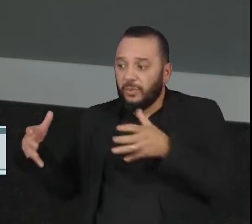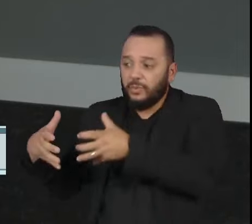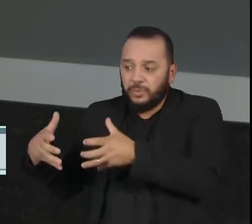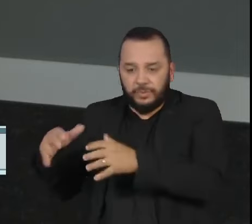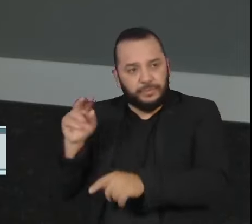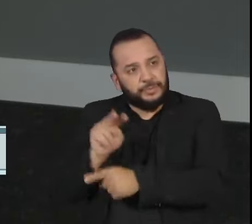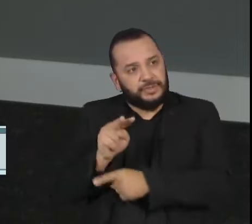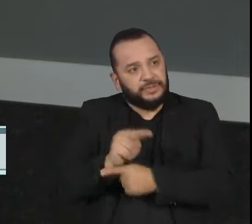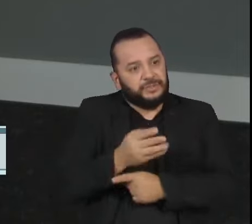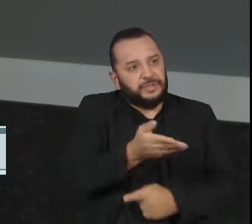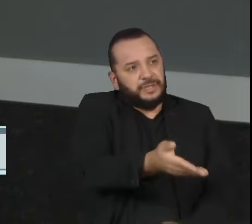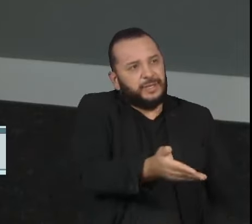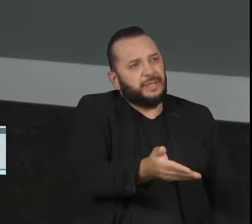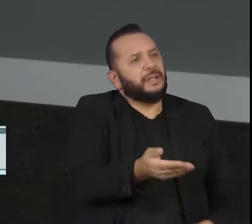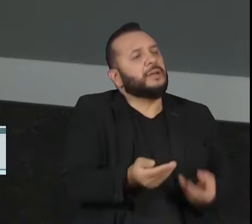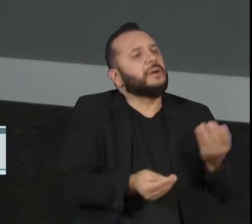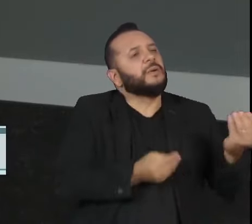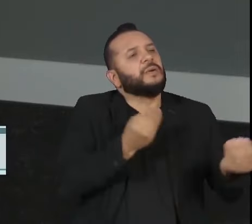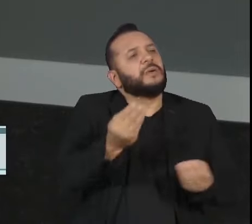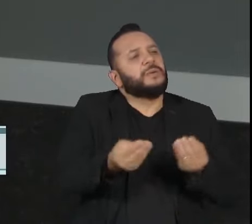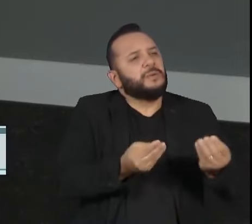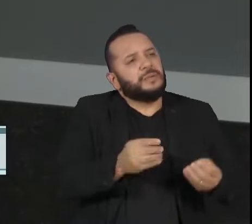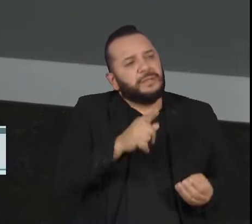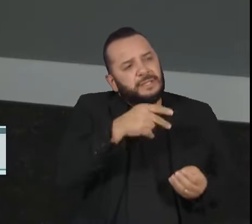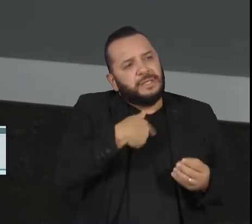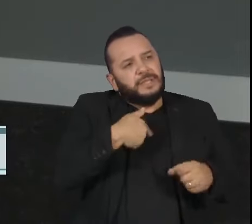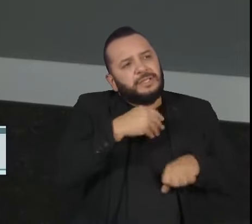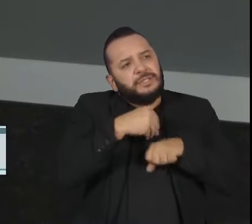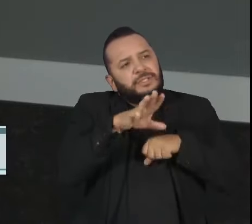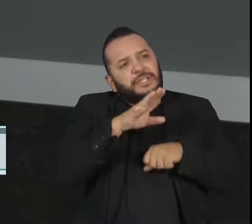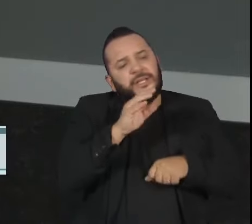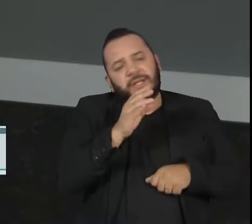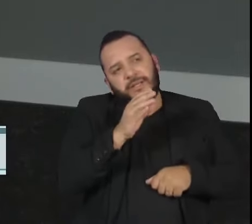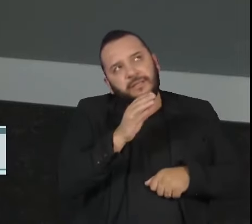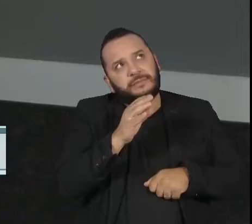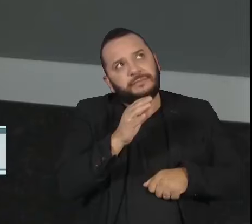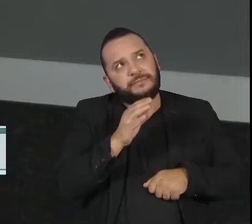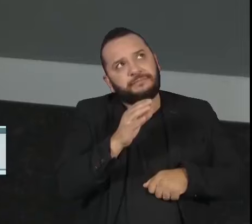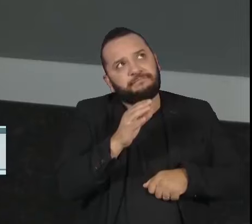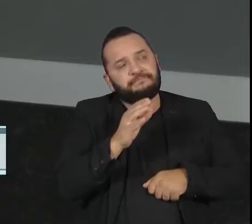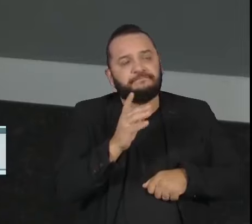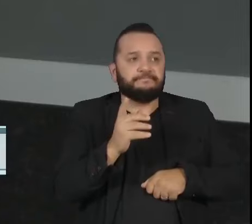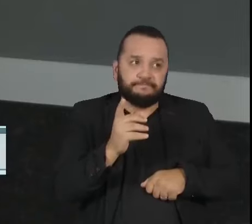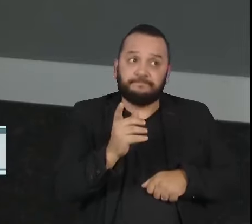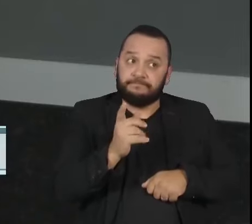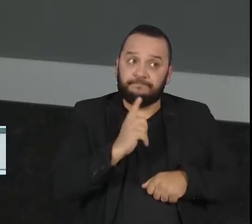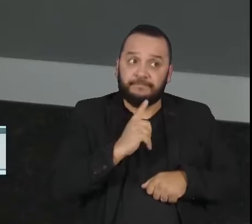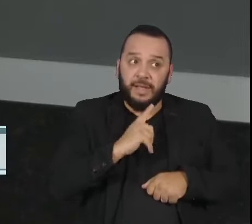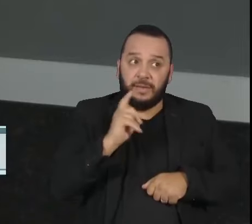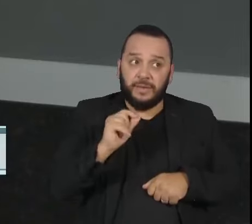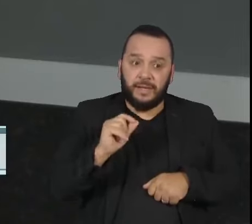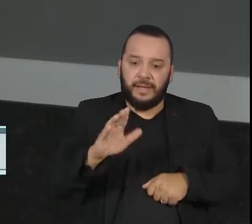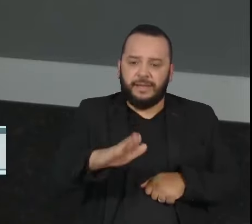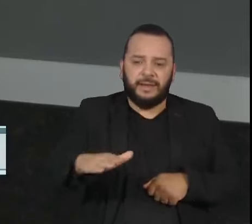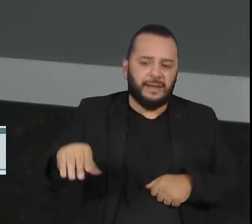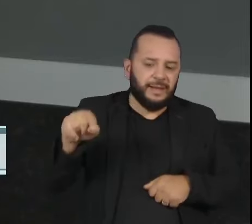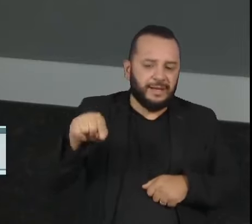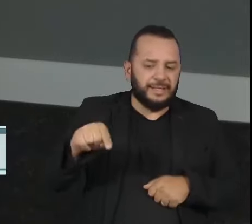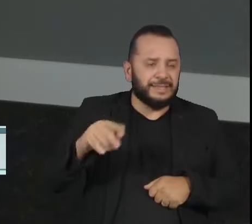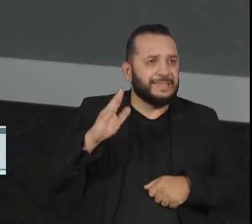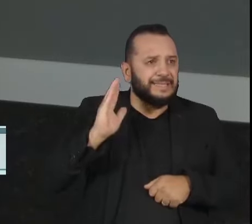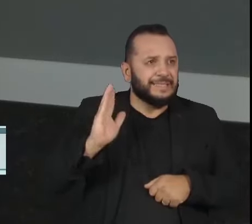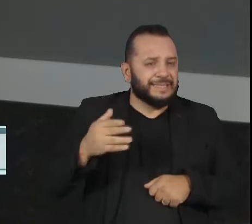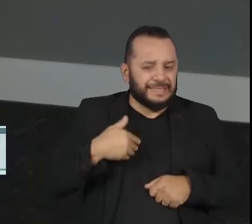Qual é a indicação que se dá, que a gente pode dar, quando a gente encontra uma criança nessa situação de